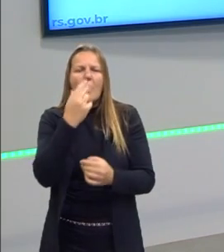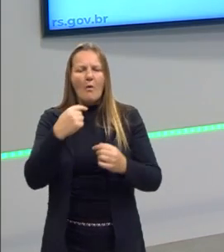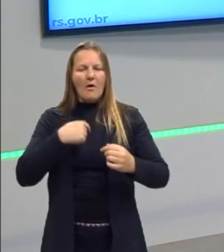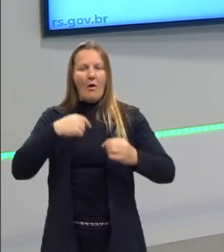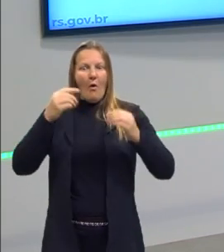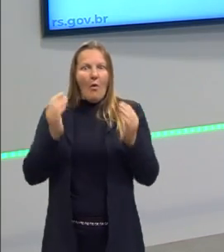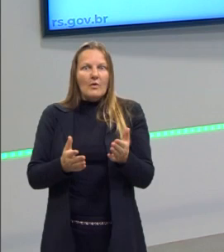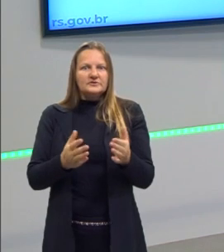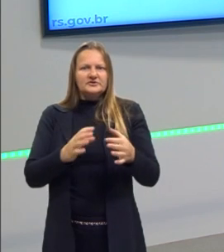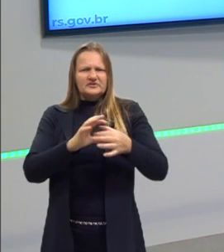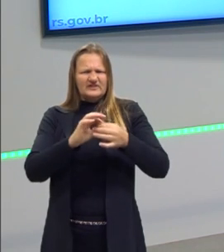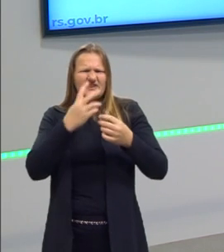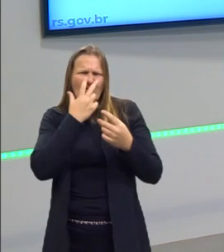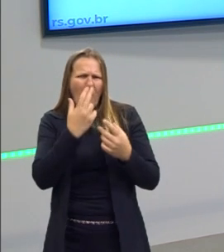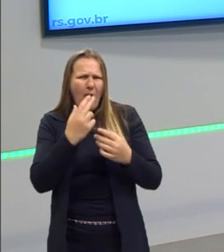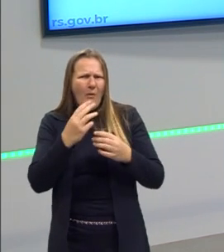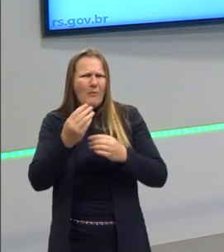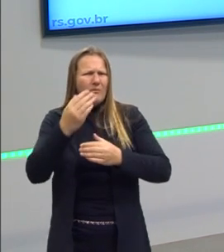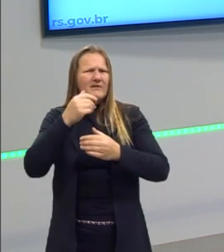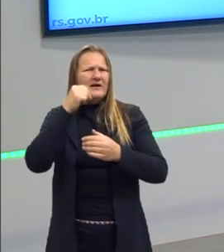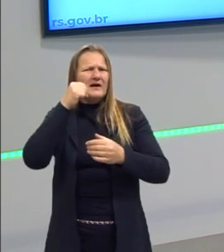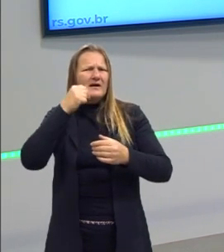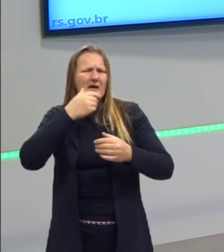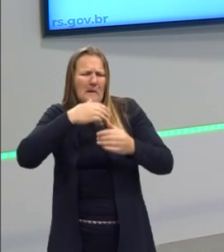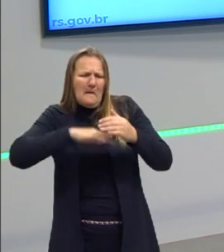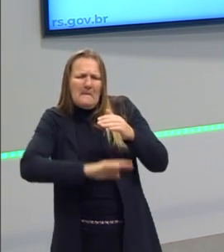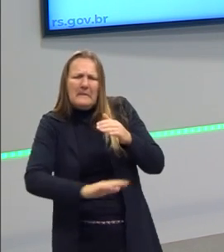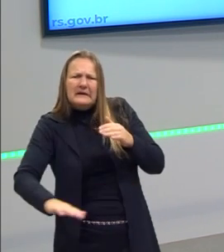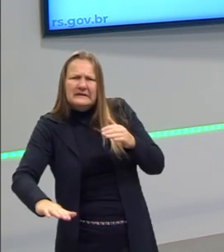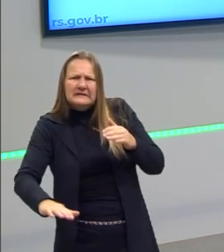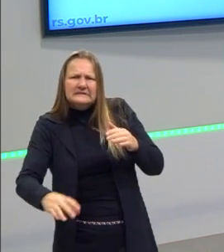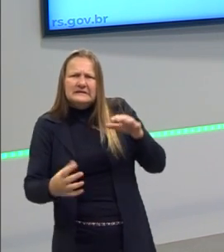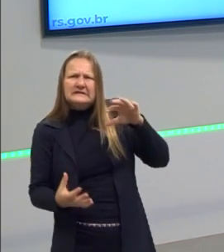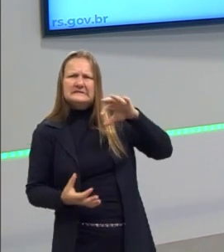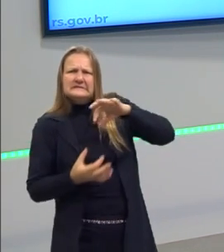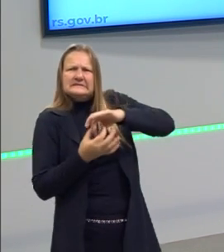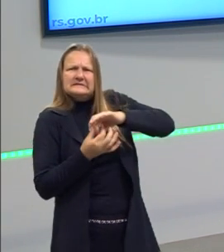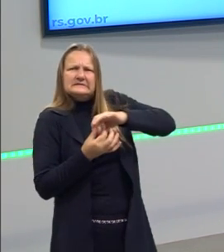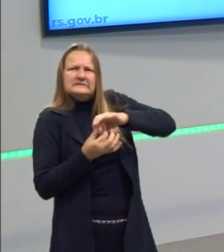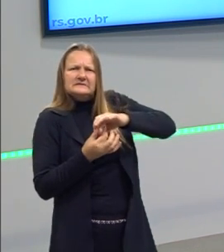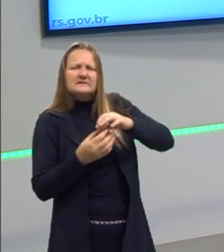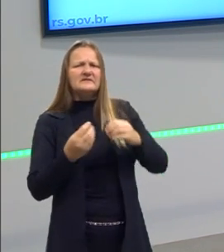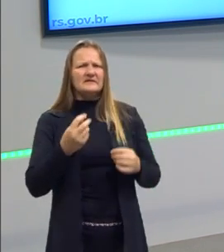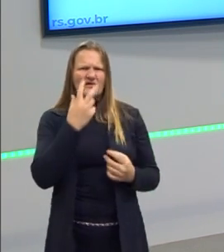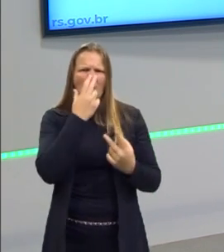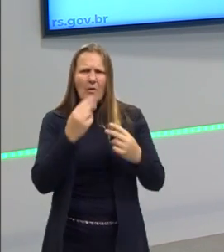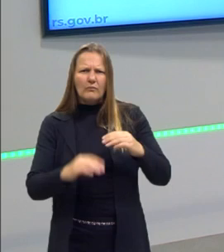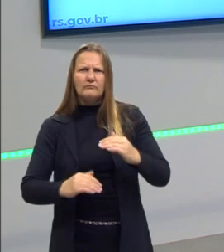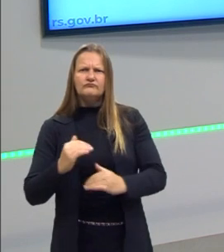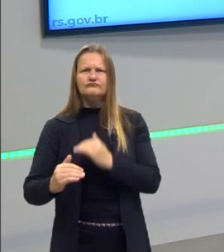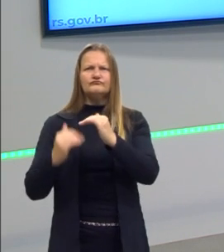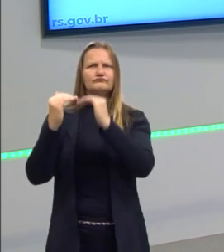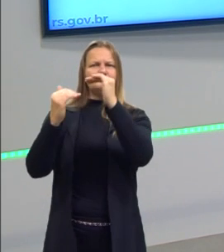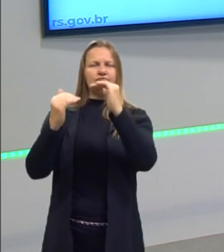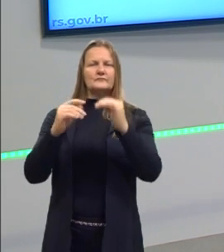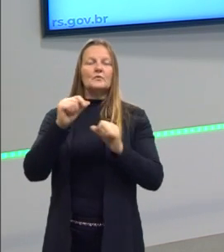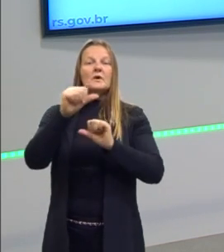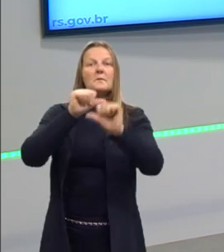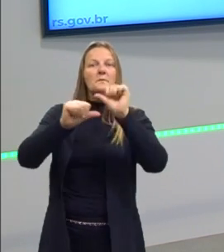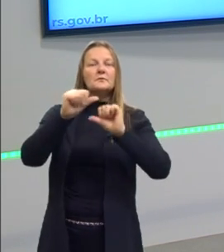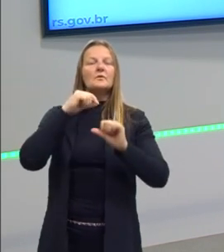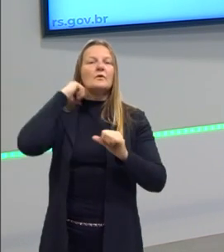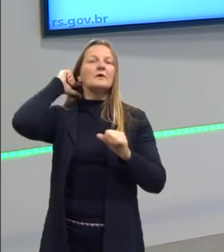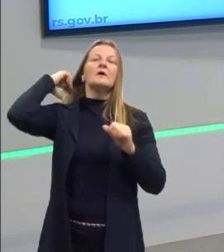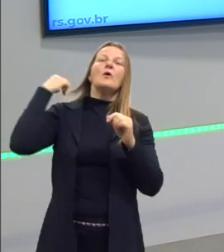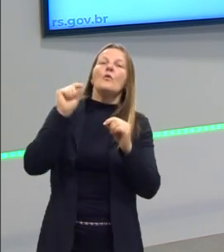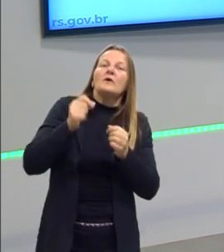permanece como essência no ser? Seja no ser humano ou em outros objetos. Apesar do que muda, o que